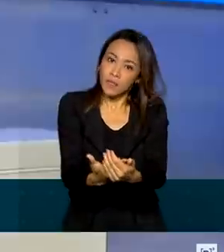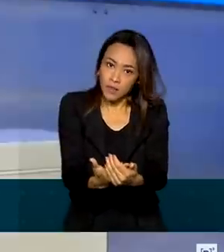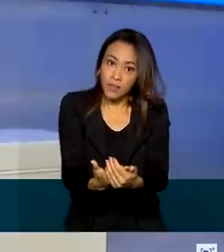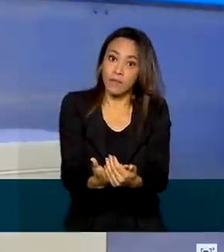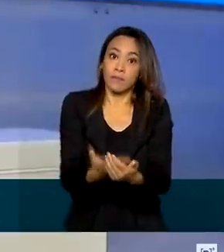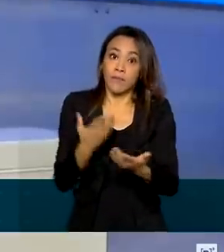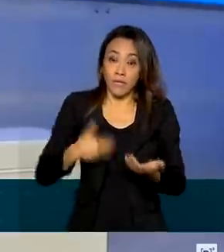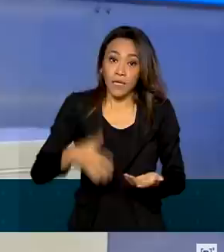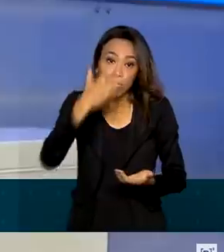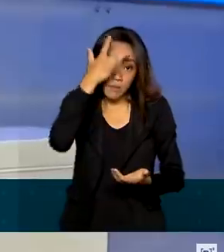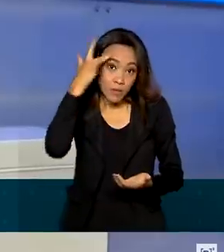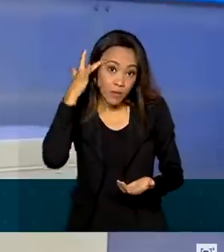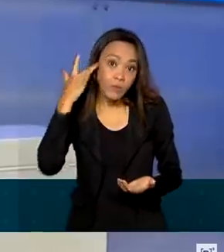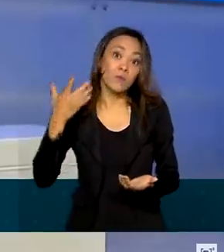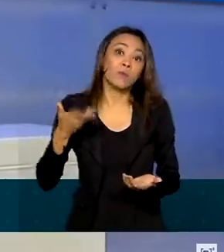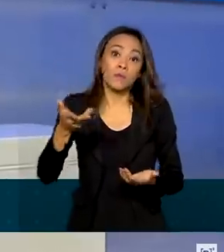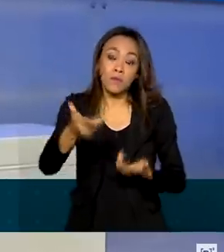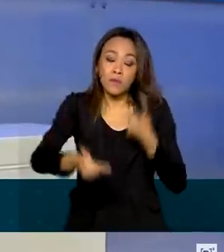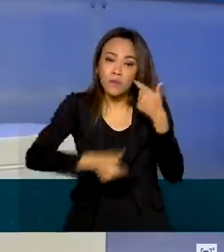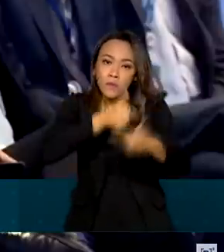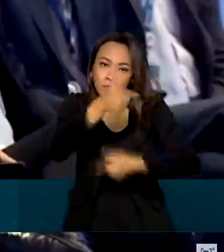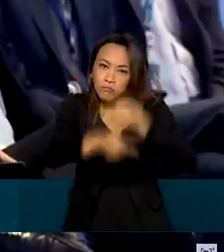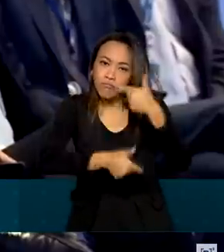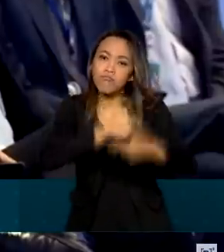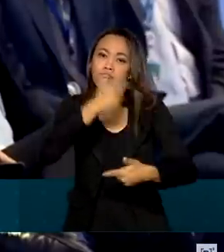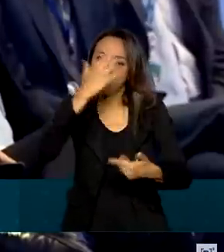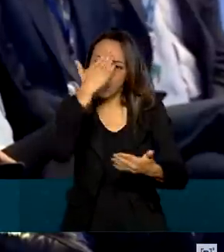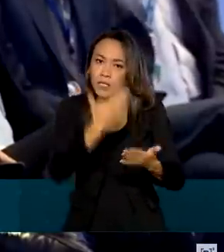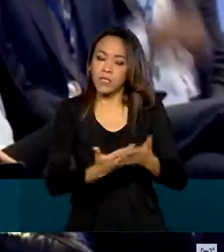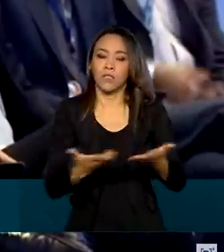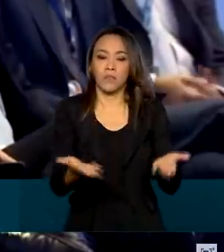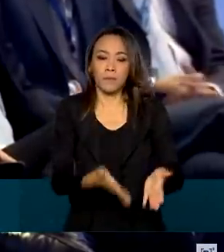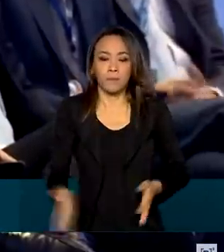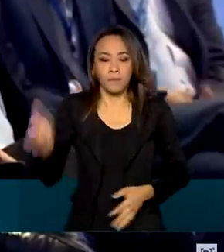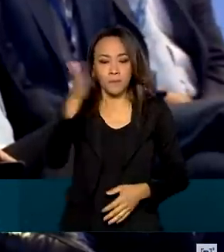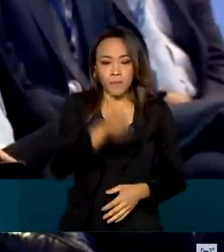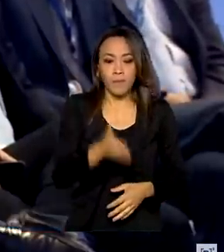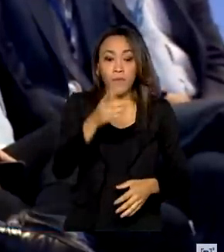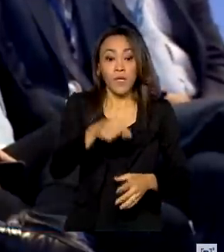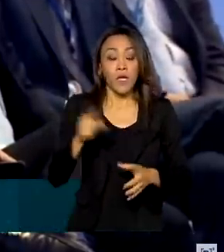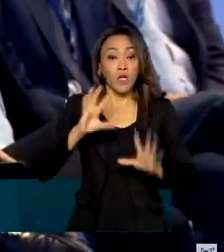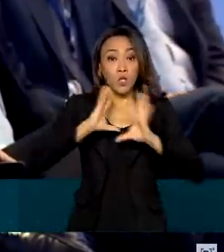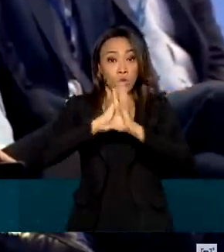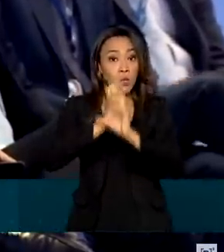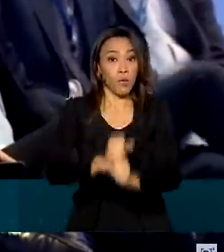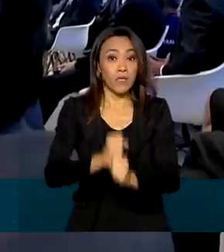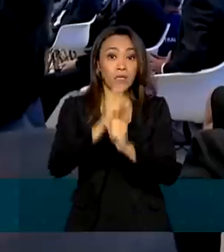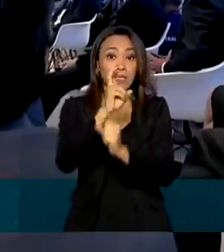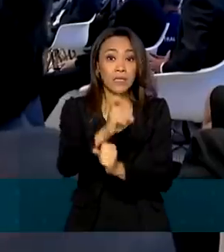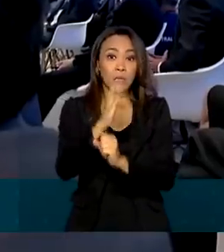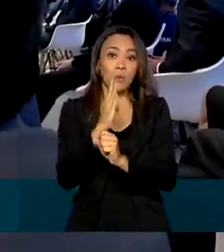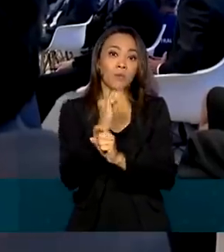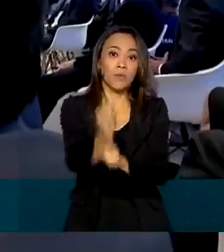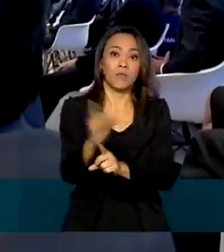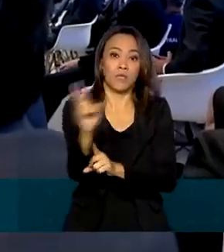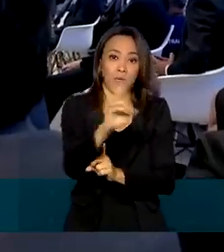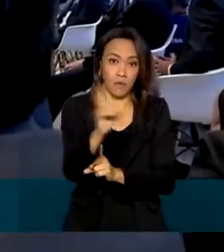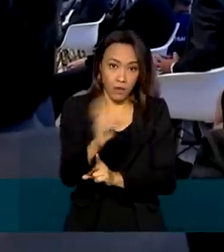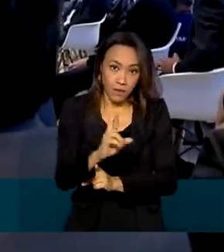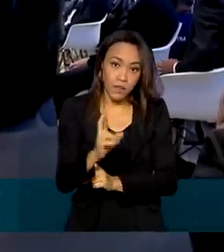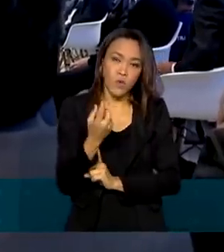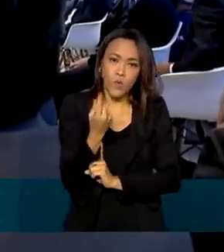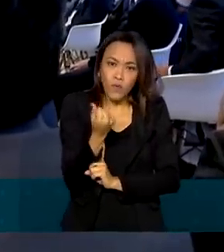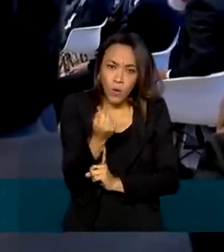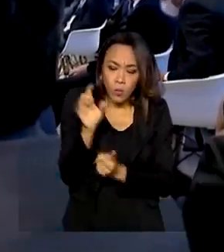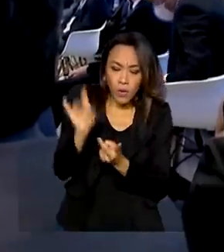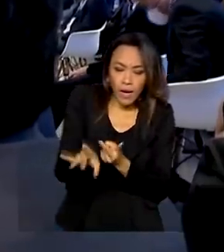empregados da Caixa têm hoje. No total, o processo captou R 5 bilhões, com valor médio por